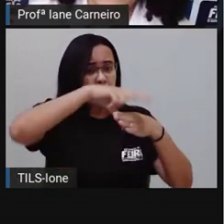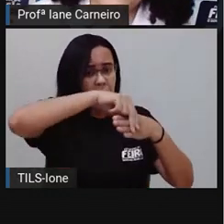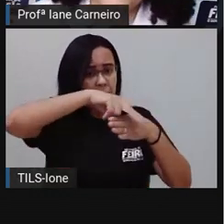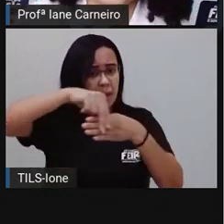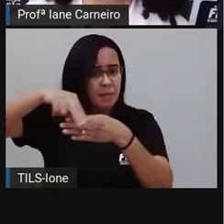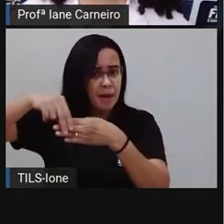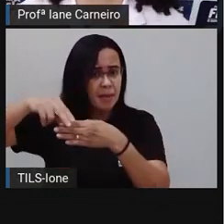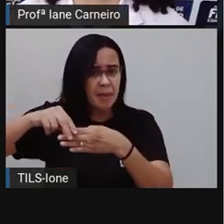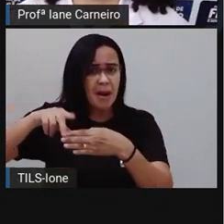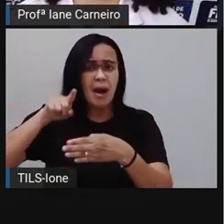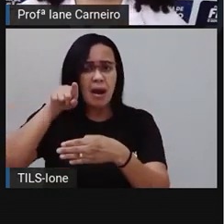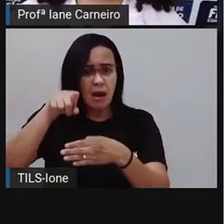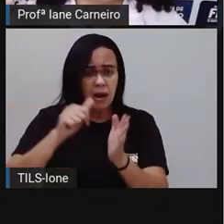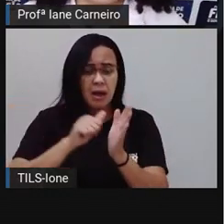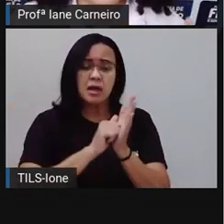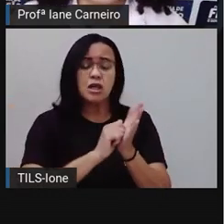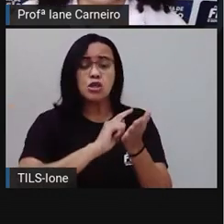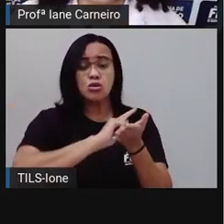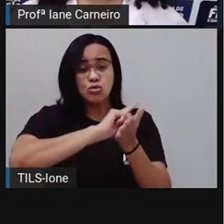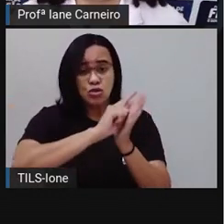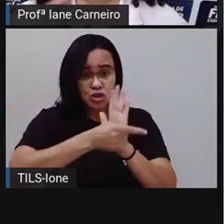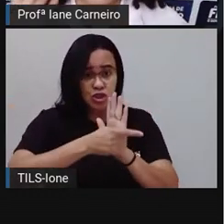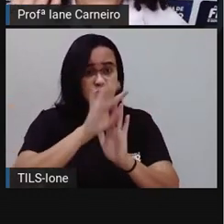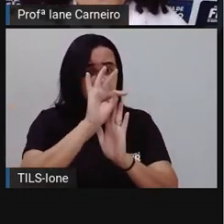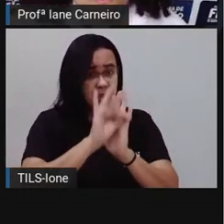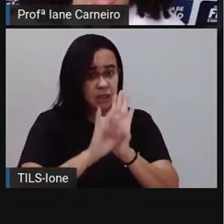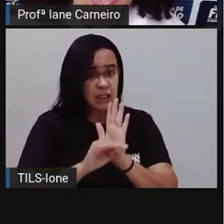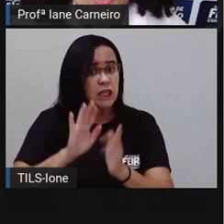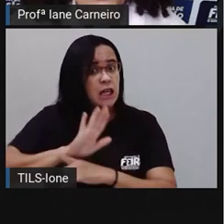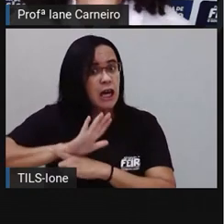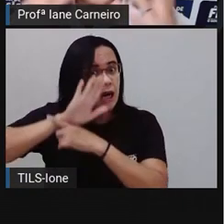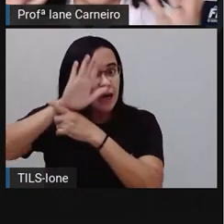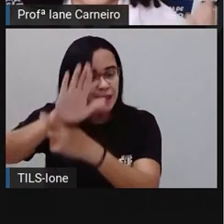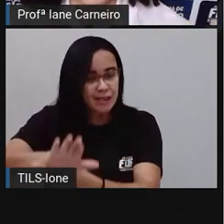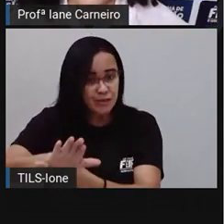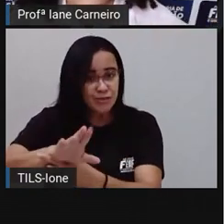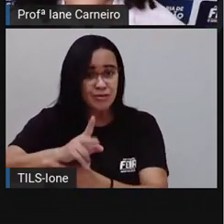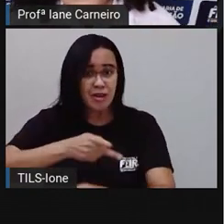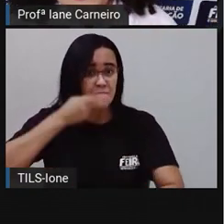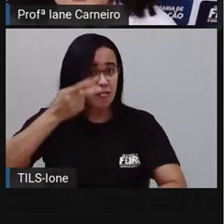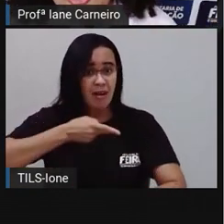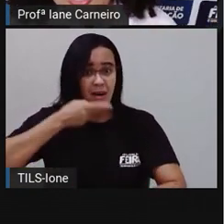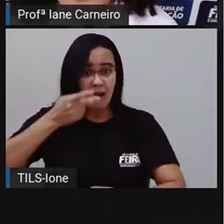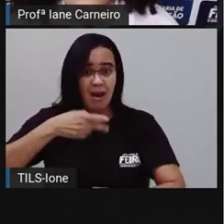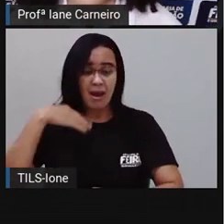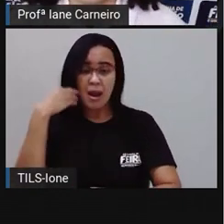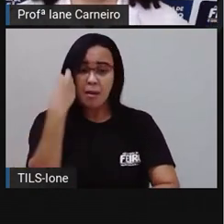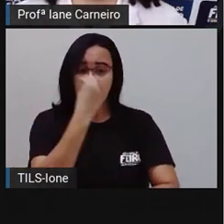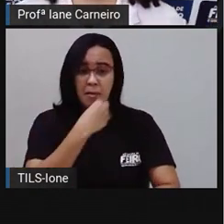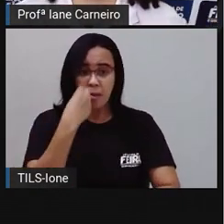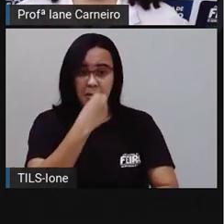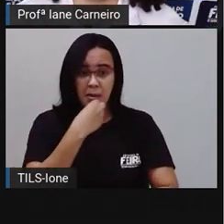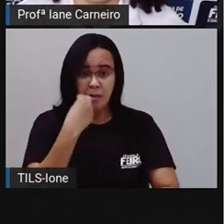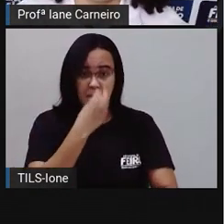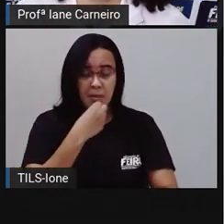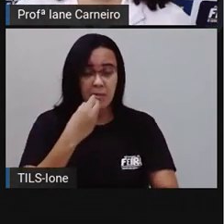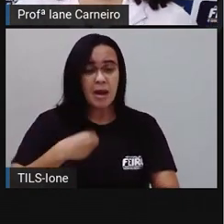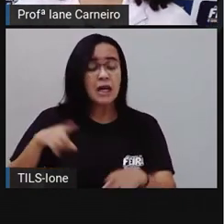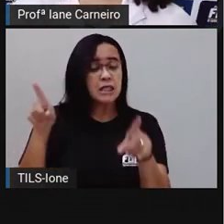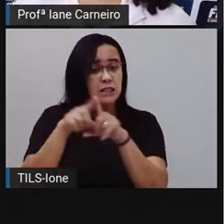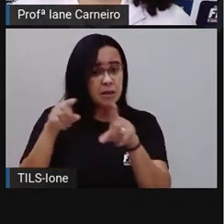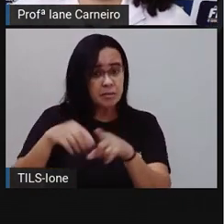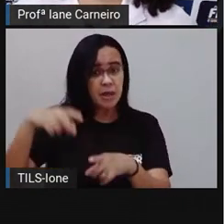Oralidade, né? Vocês também podem conhecer um pouco mais da cultura da nossa região, Podem conhecer